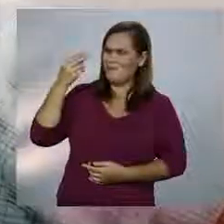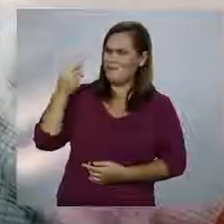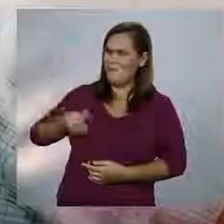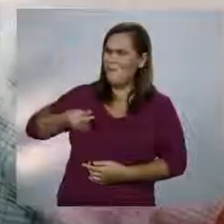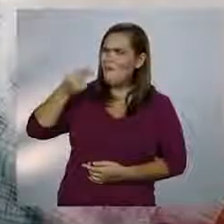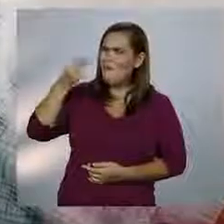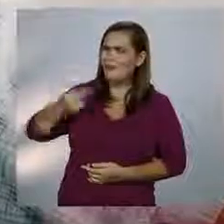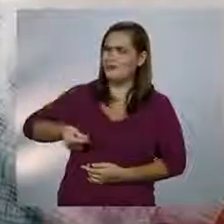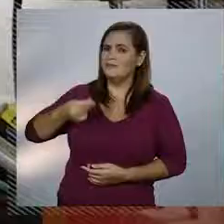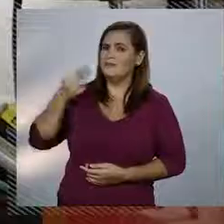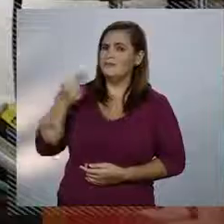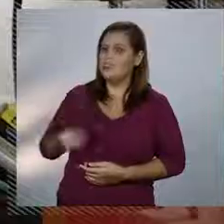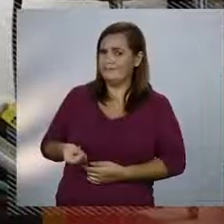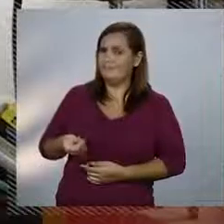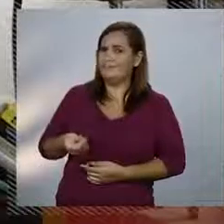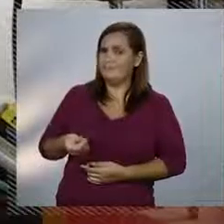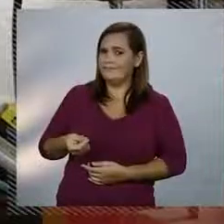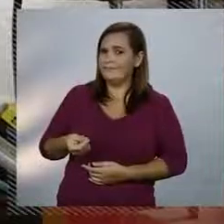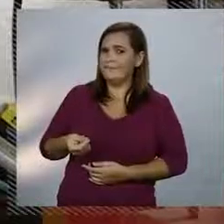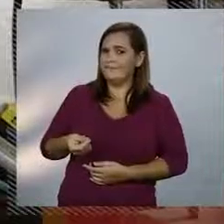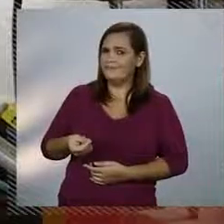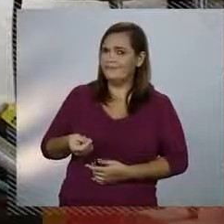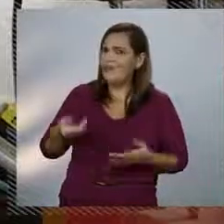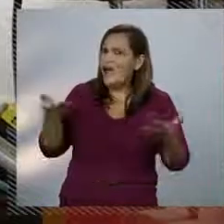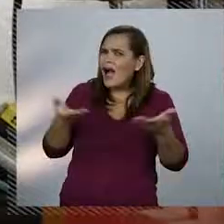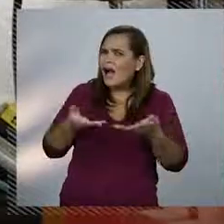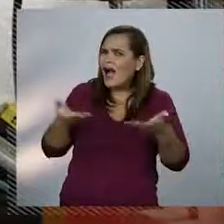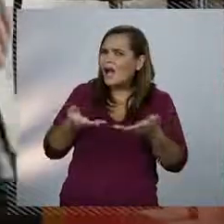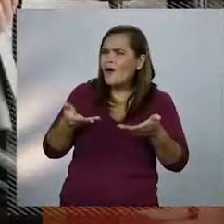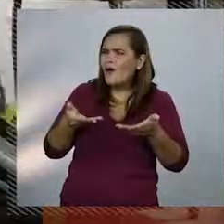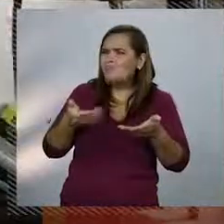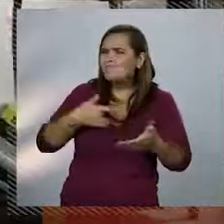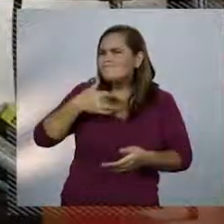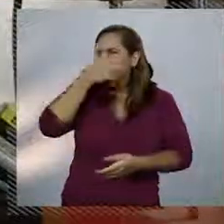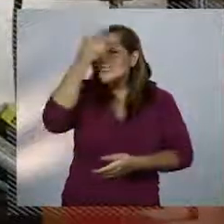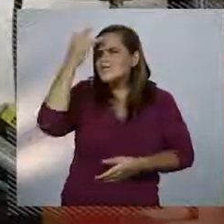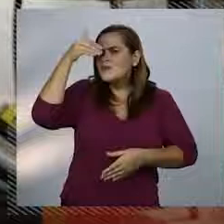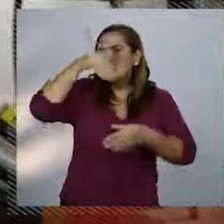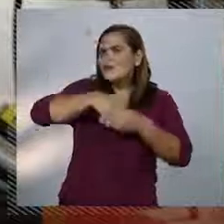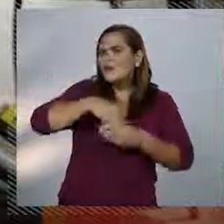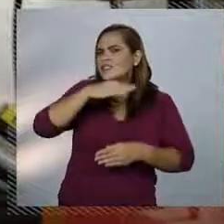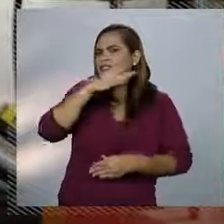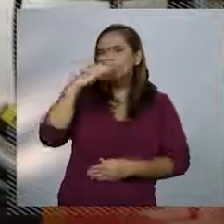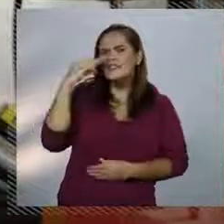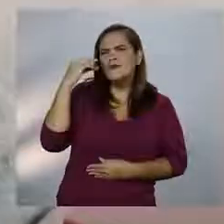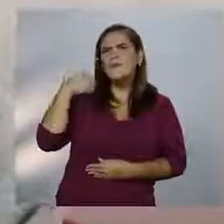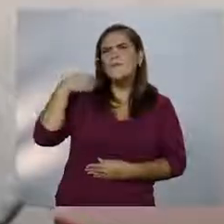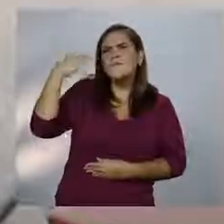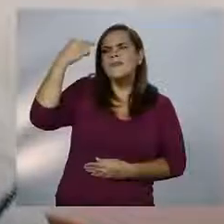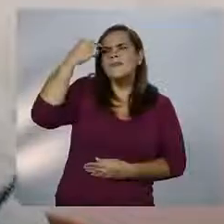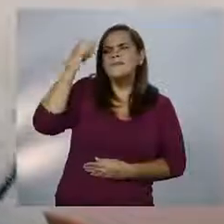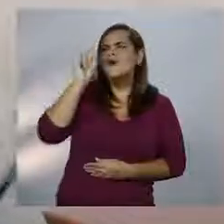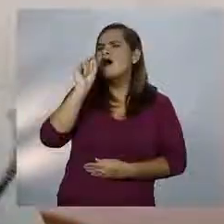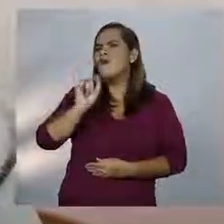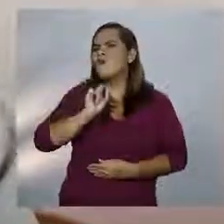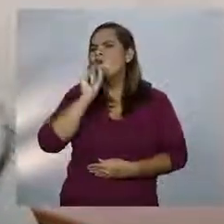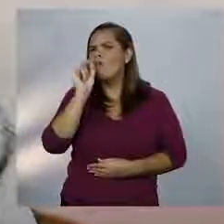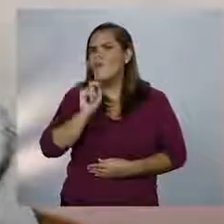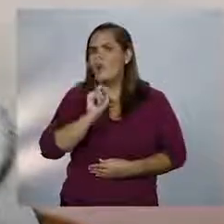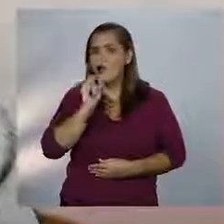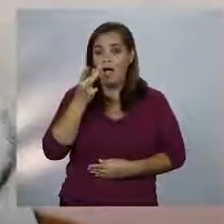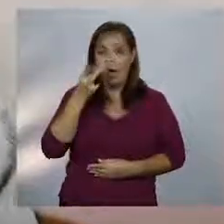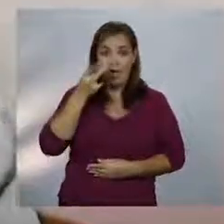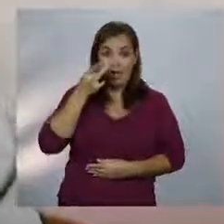é Bolsonaro desde menininho. O que será que tá pensando o